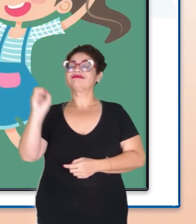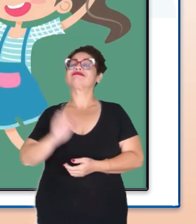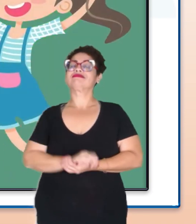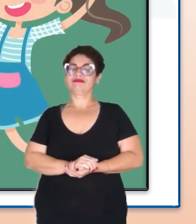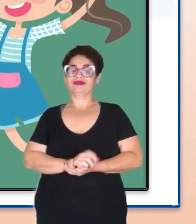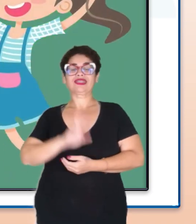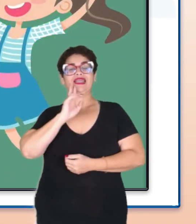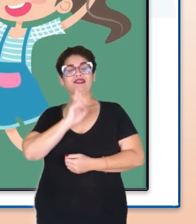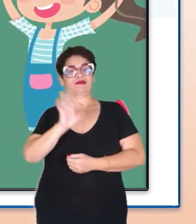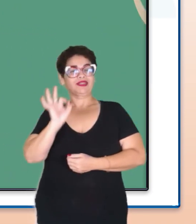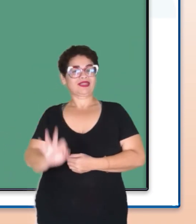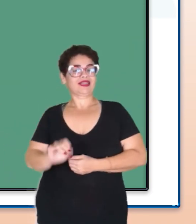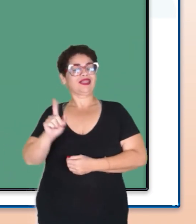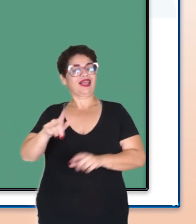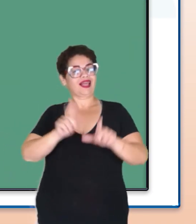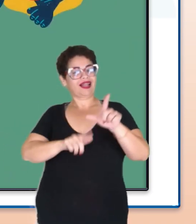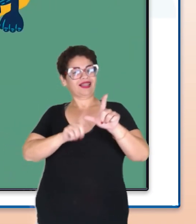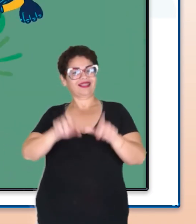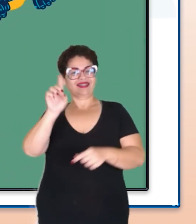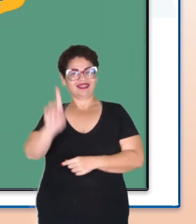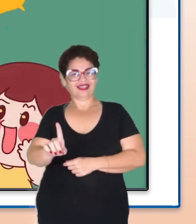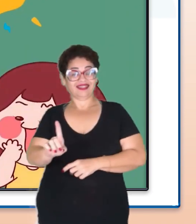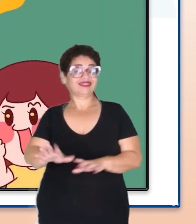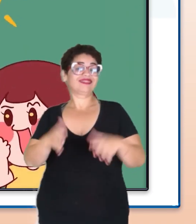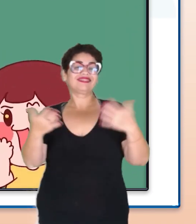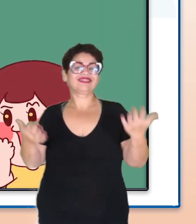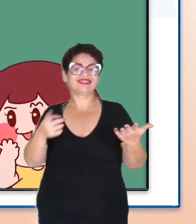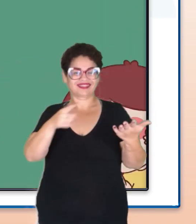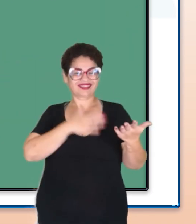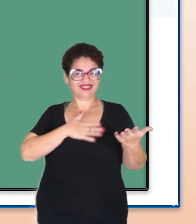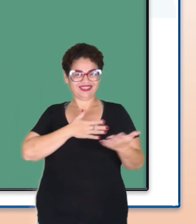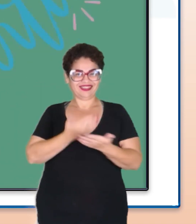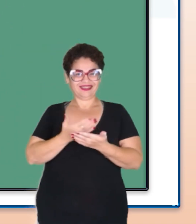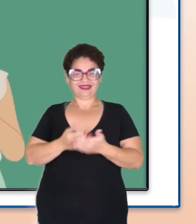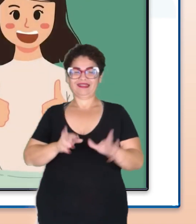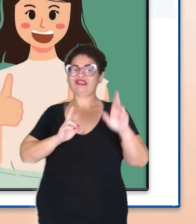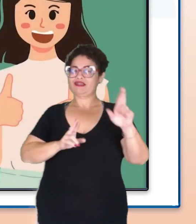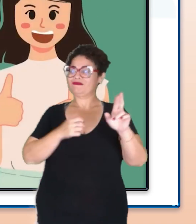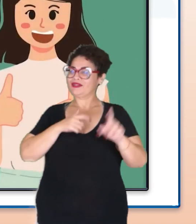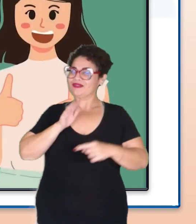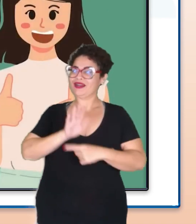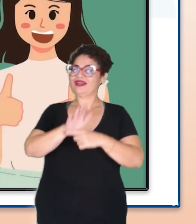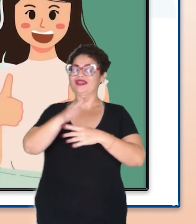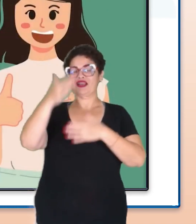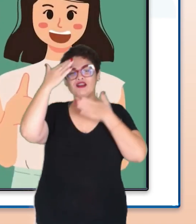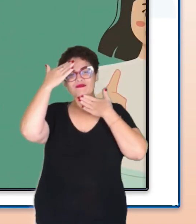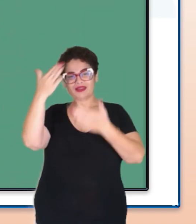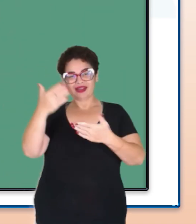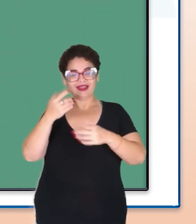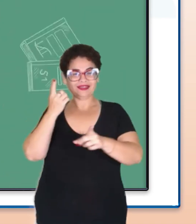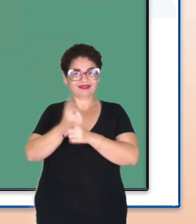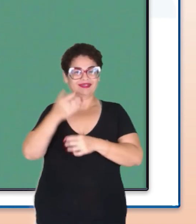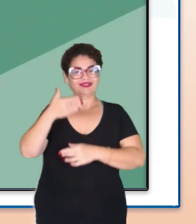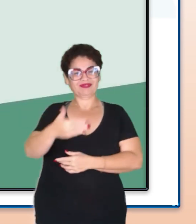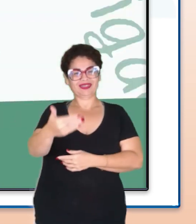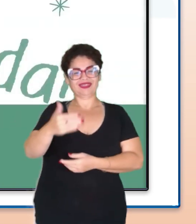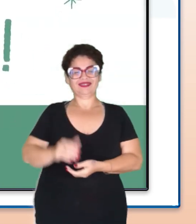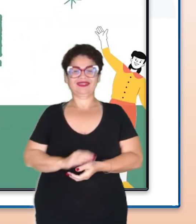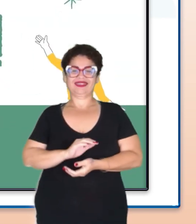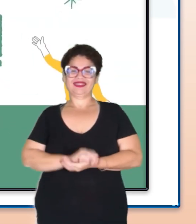Então, a resposta correta é a letra D. E aí, gostaram da aula? Espero ter ajudado. Obrigada e até a próxima.